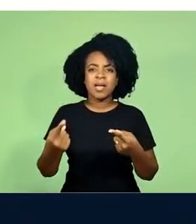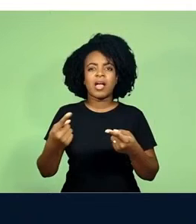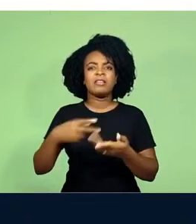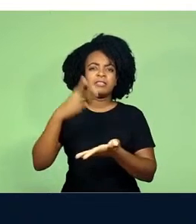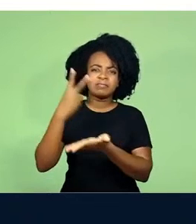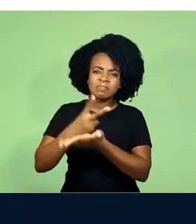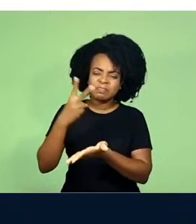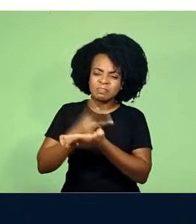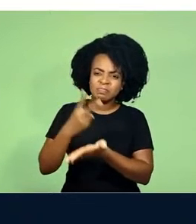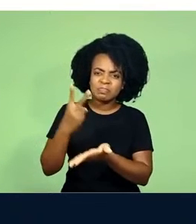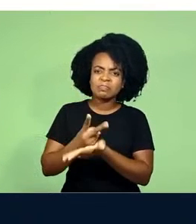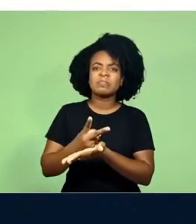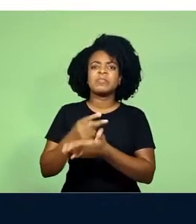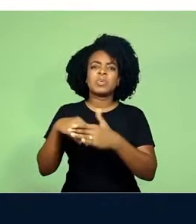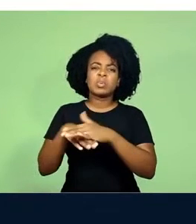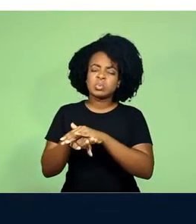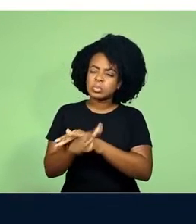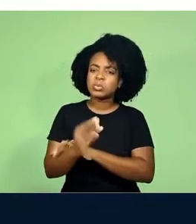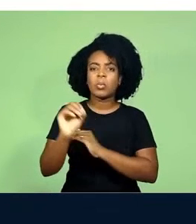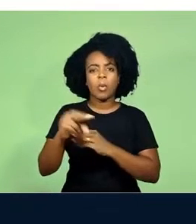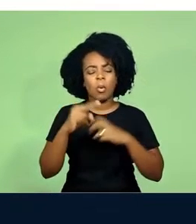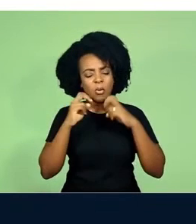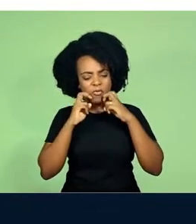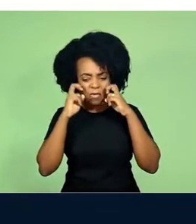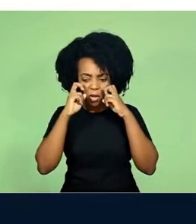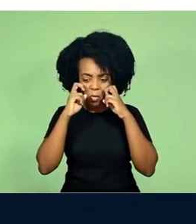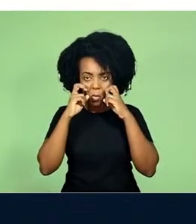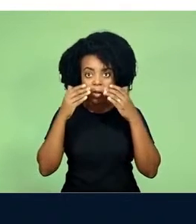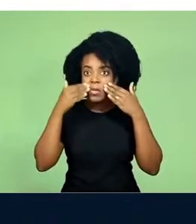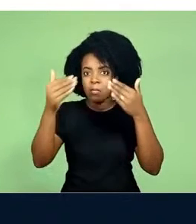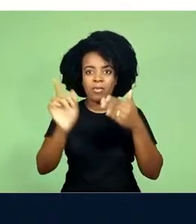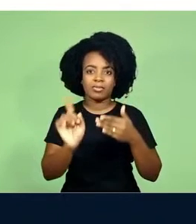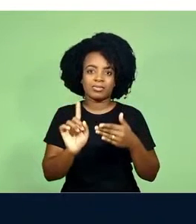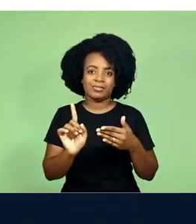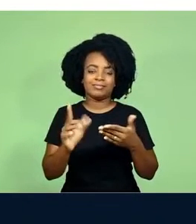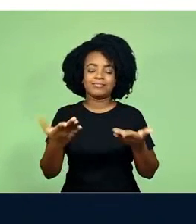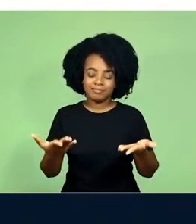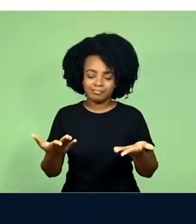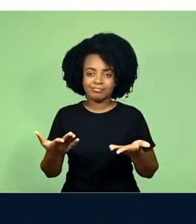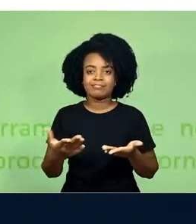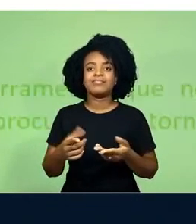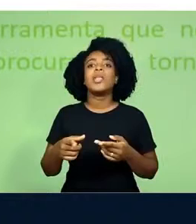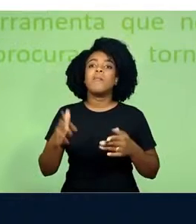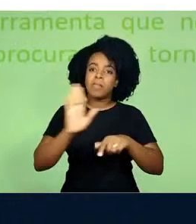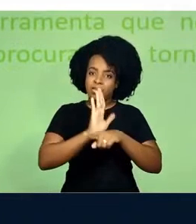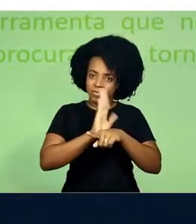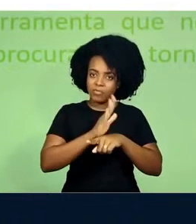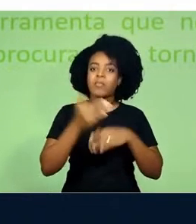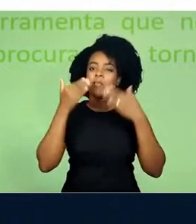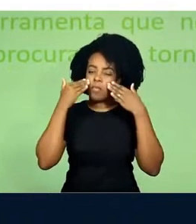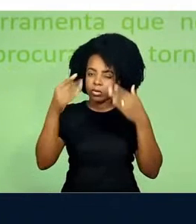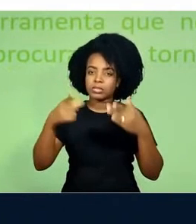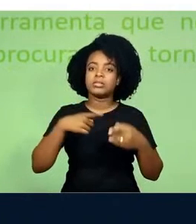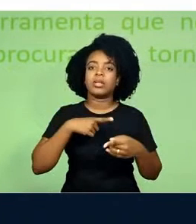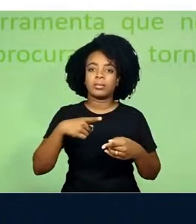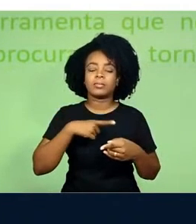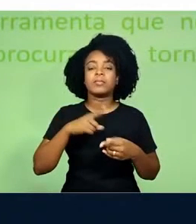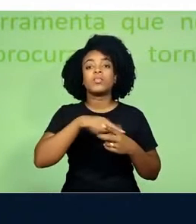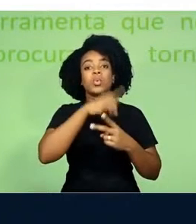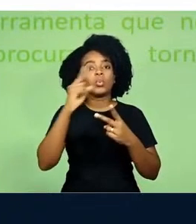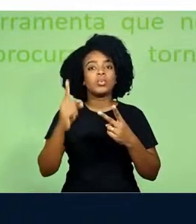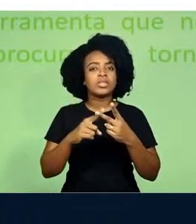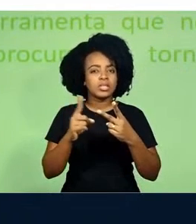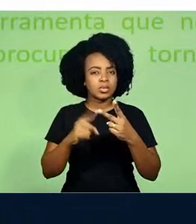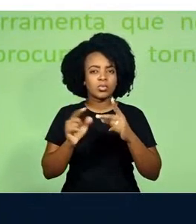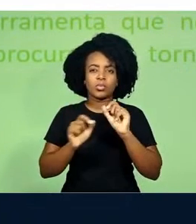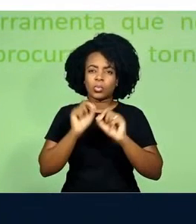vícios ou as suas vergonhas. E é o que faz Kubrick neste filme. O segundo elemento é um paradoxo muito